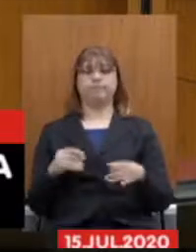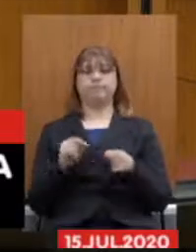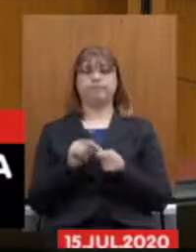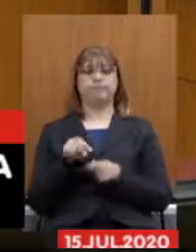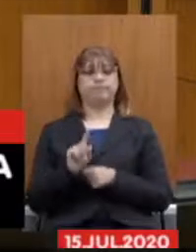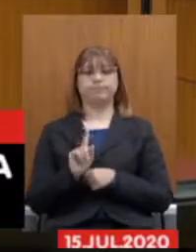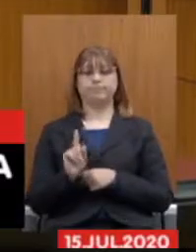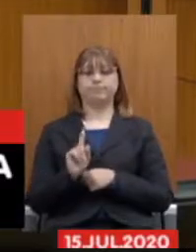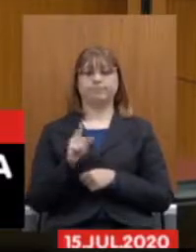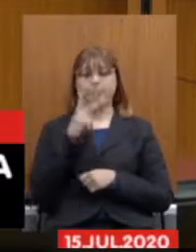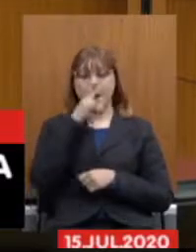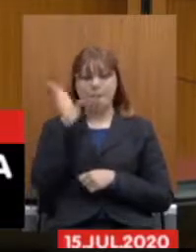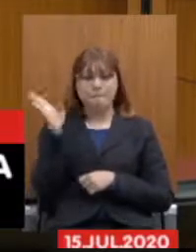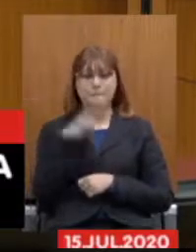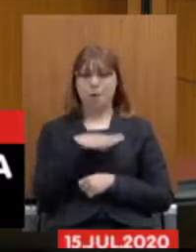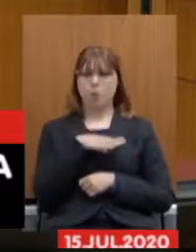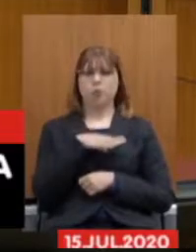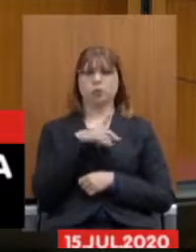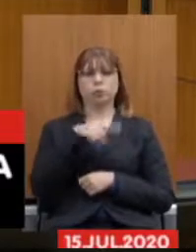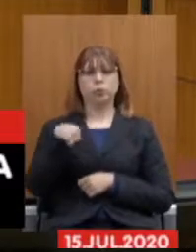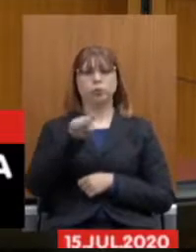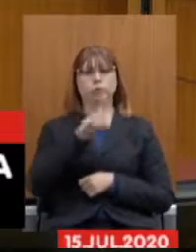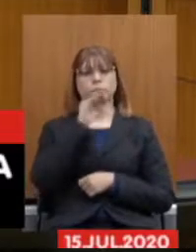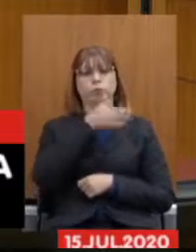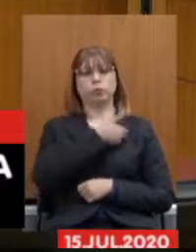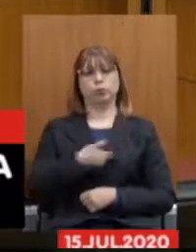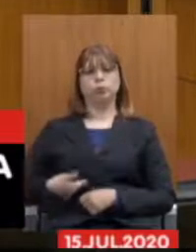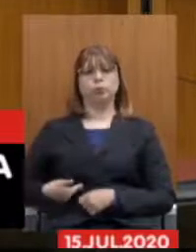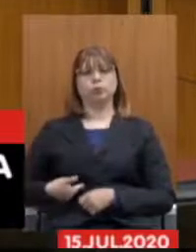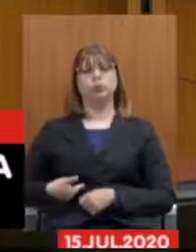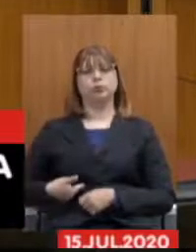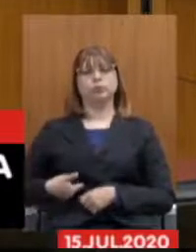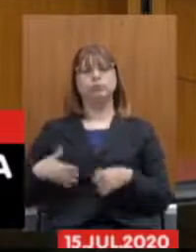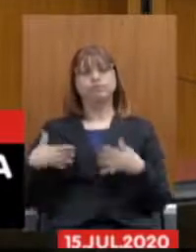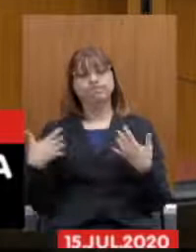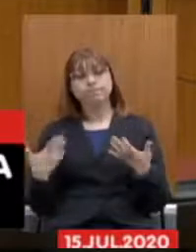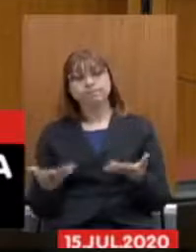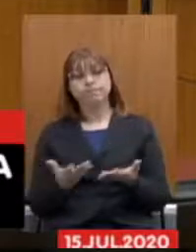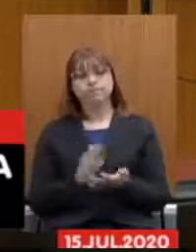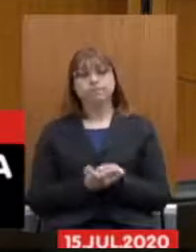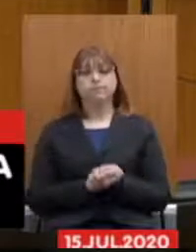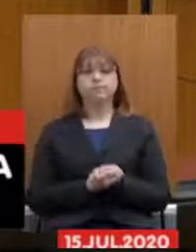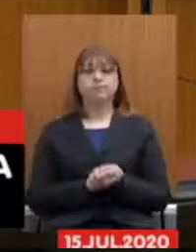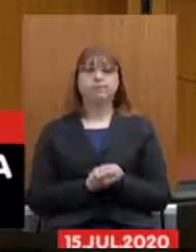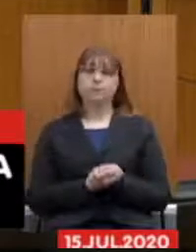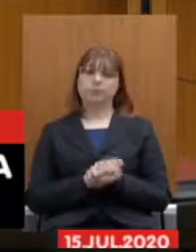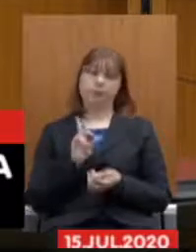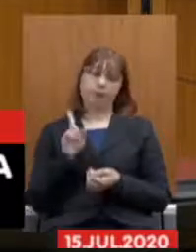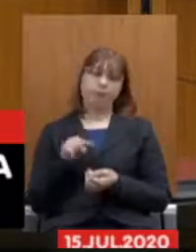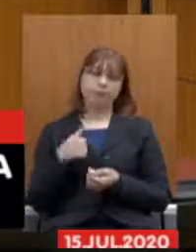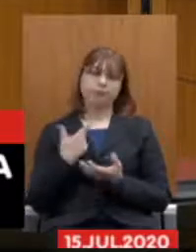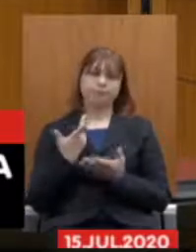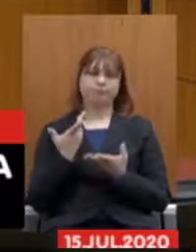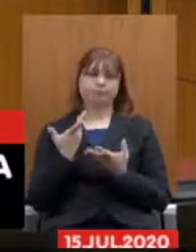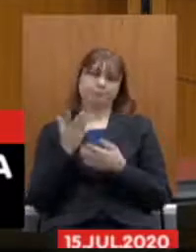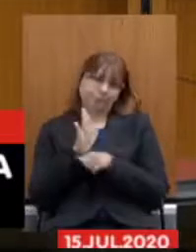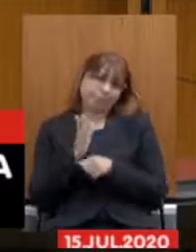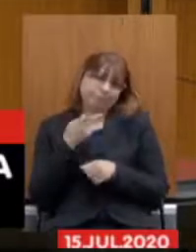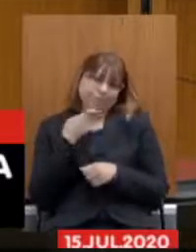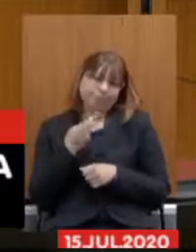essa maldade com os servidores públicos. Então, assim, essa é a minha contribuição,